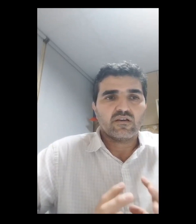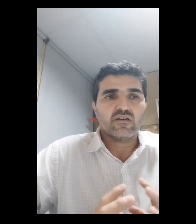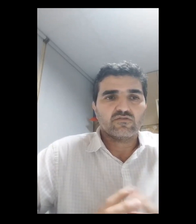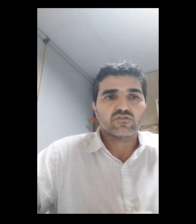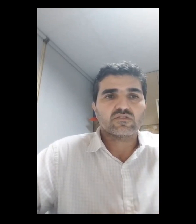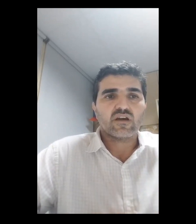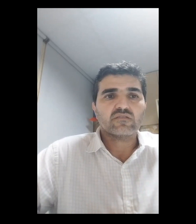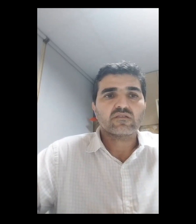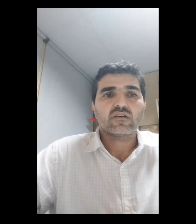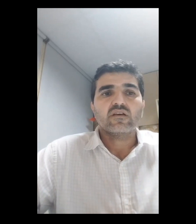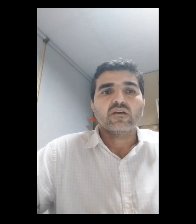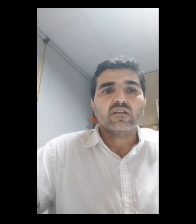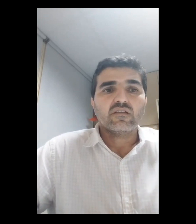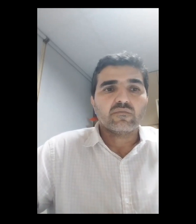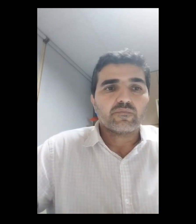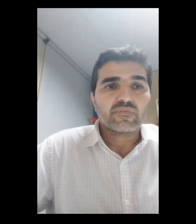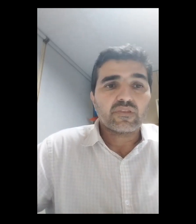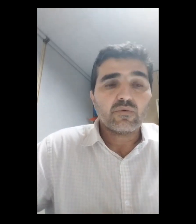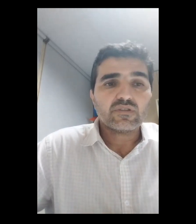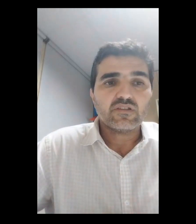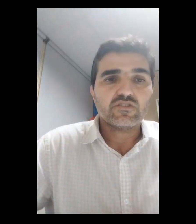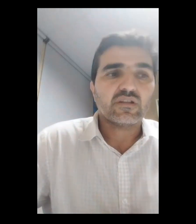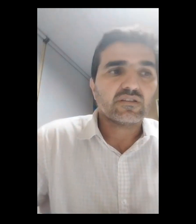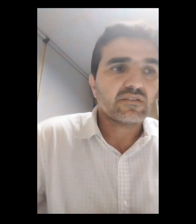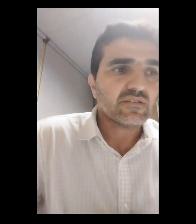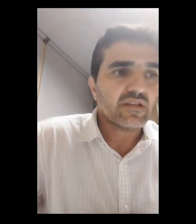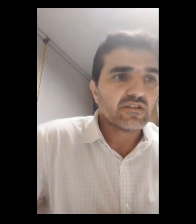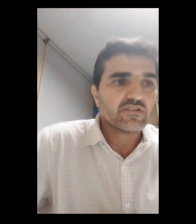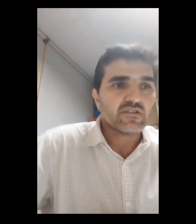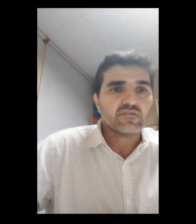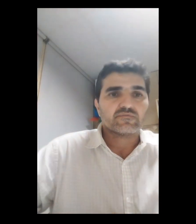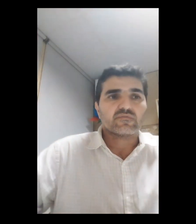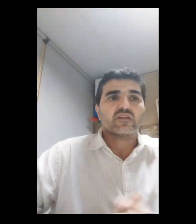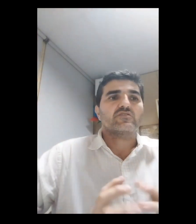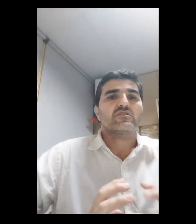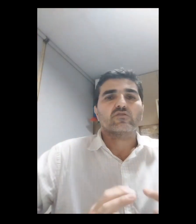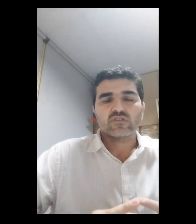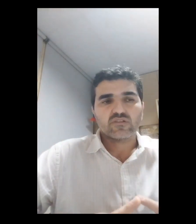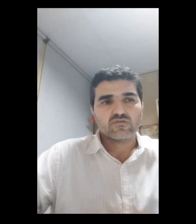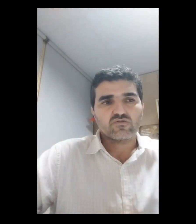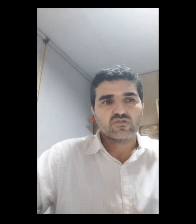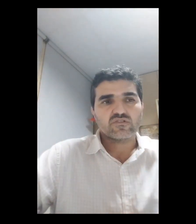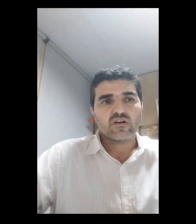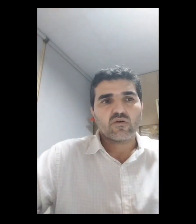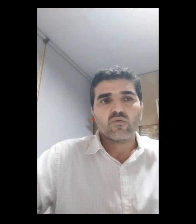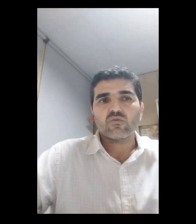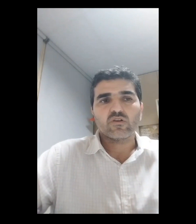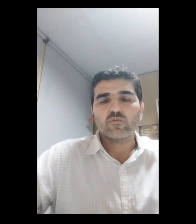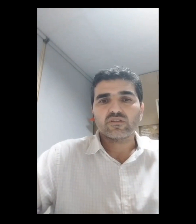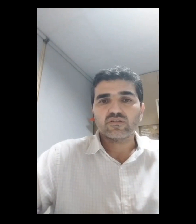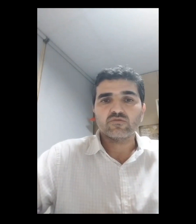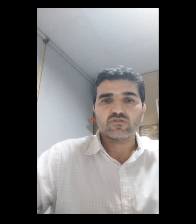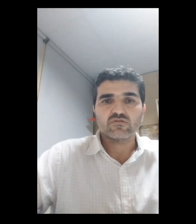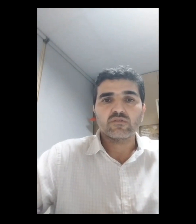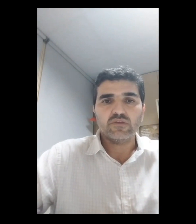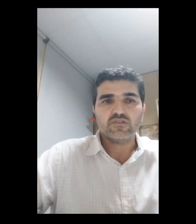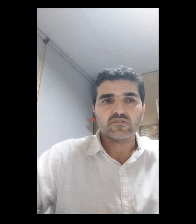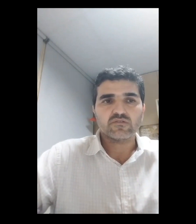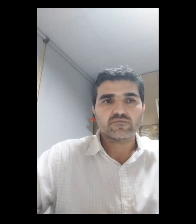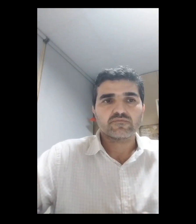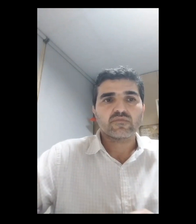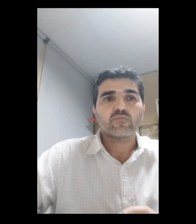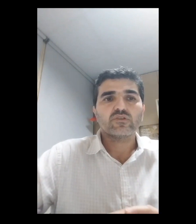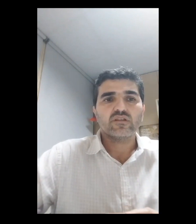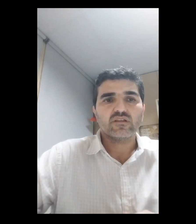em redes sociais não atendida a necessidade de autorização judicial ou não obedecer os seus